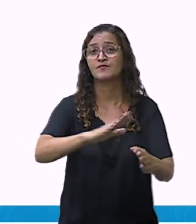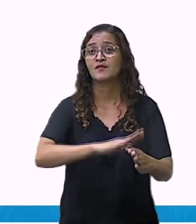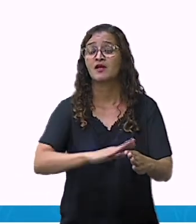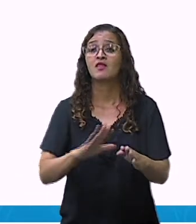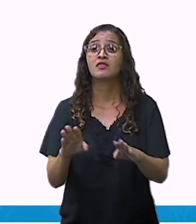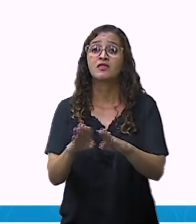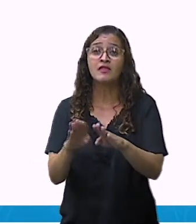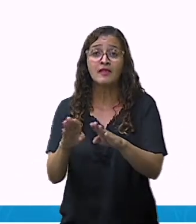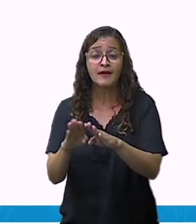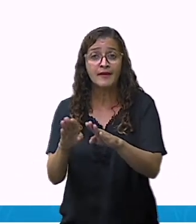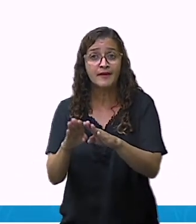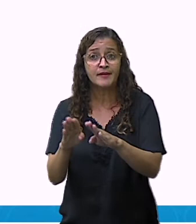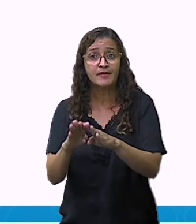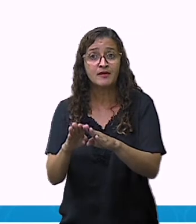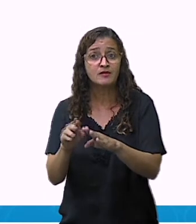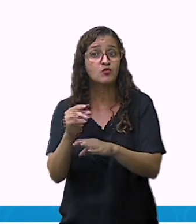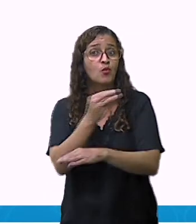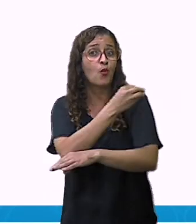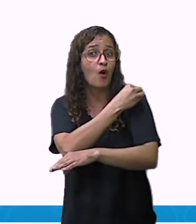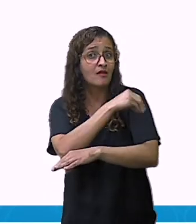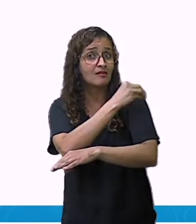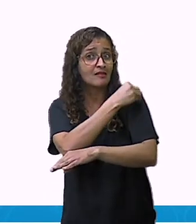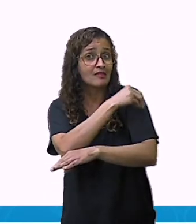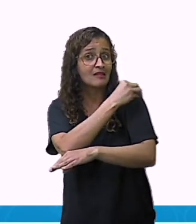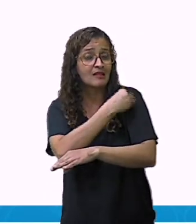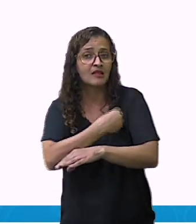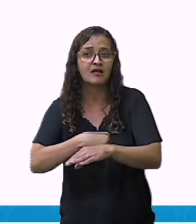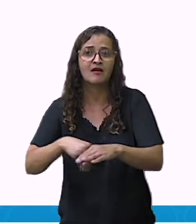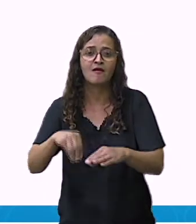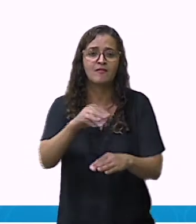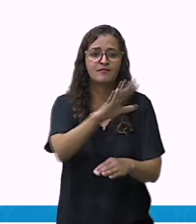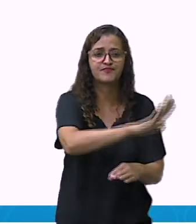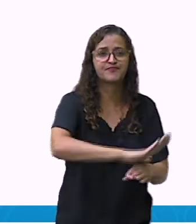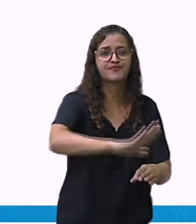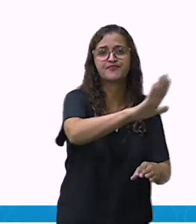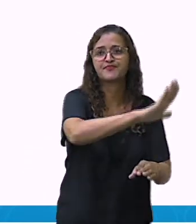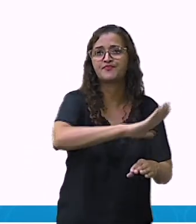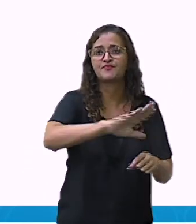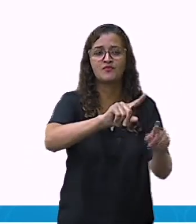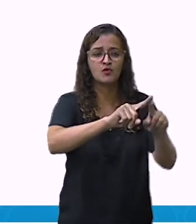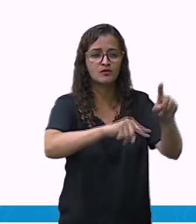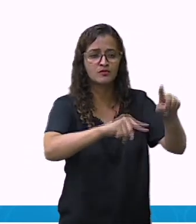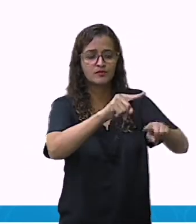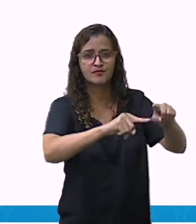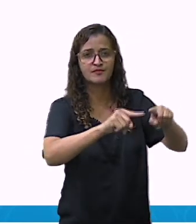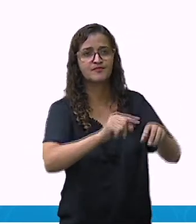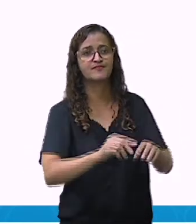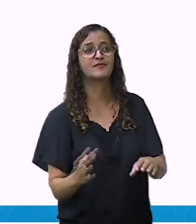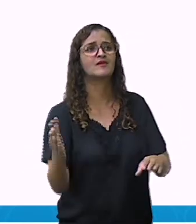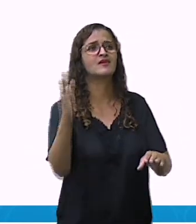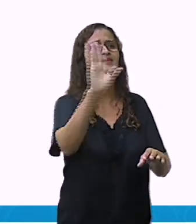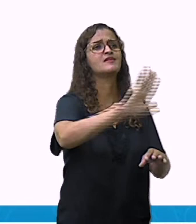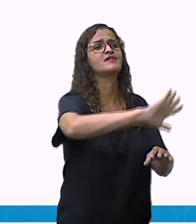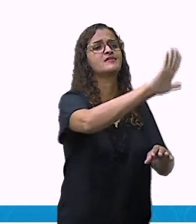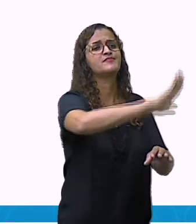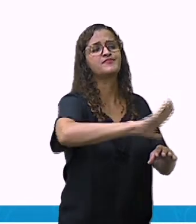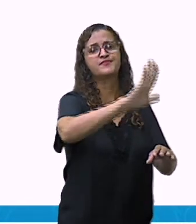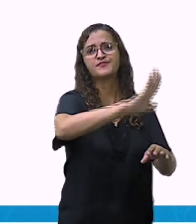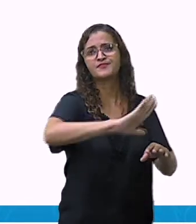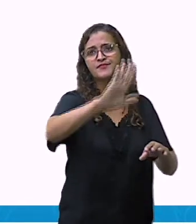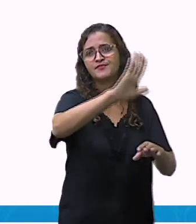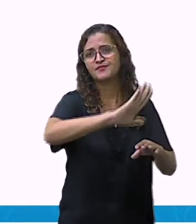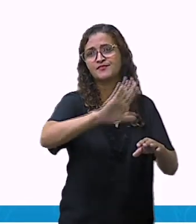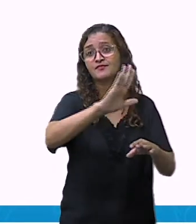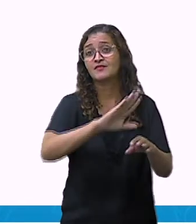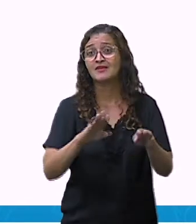álcool ou então vinagre com pano úmido na parede interior do